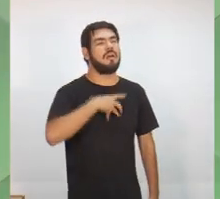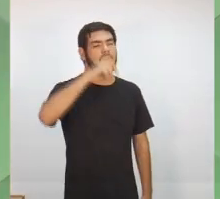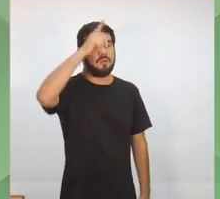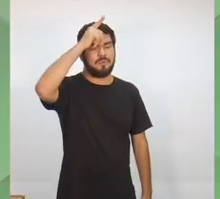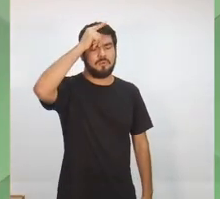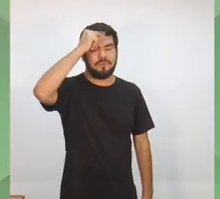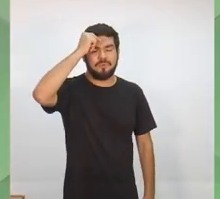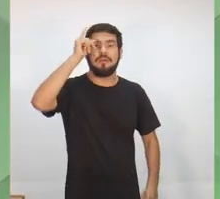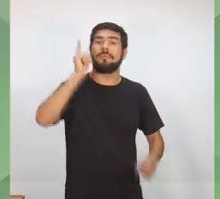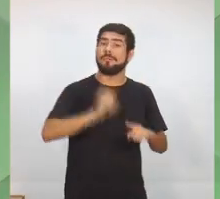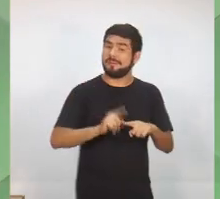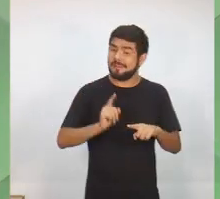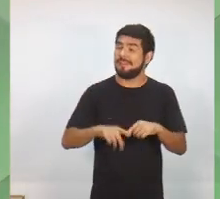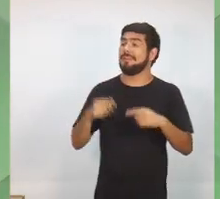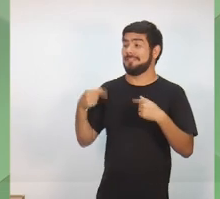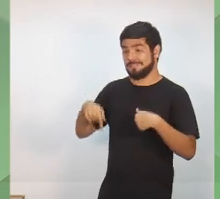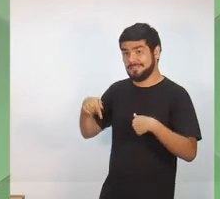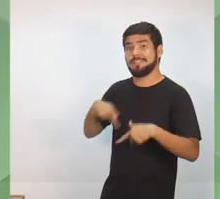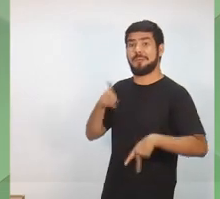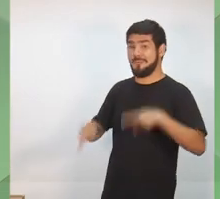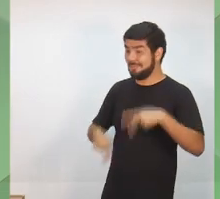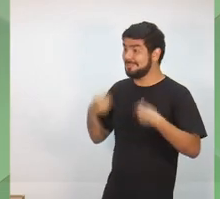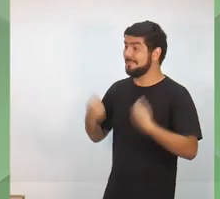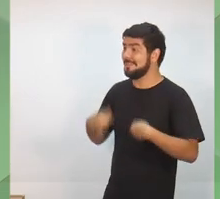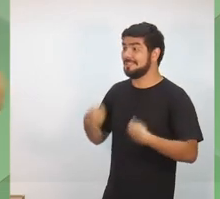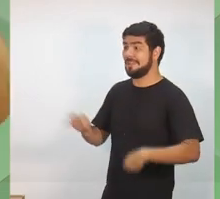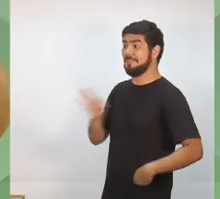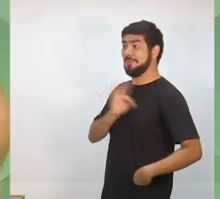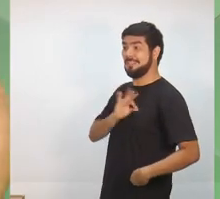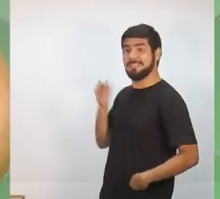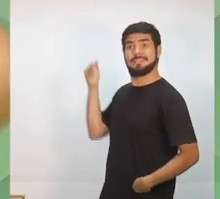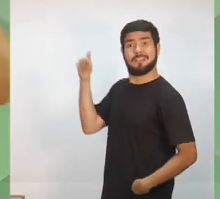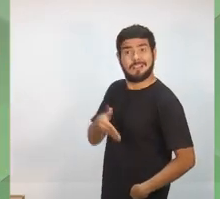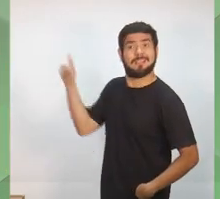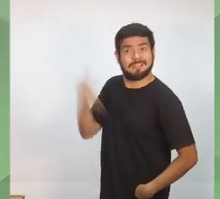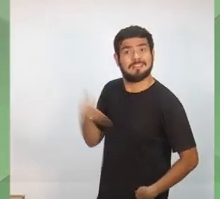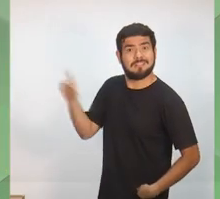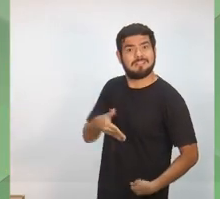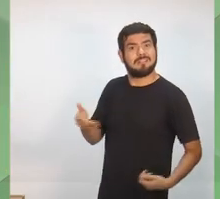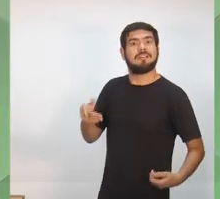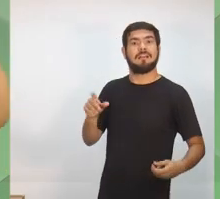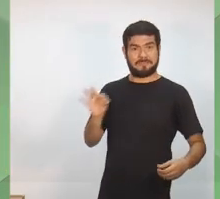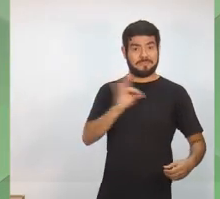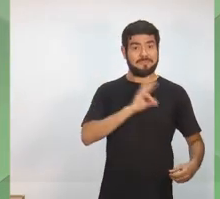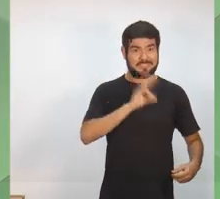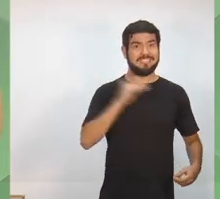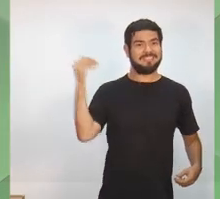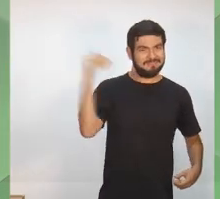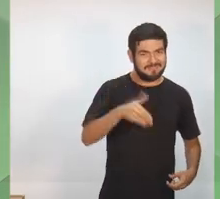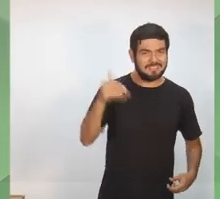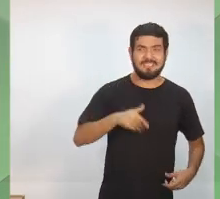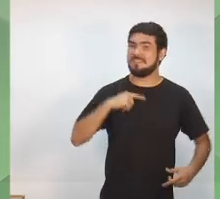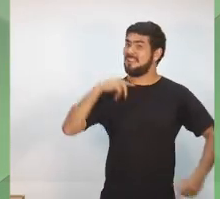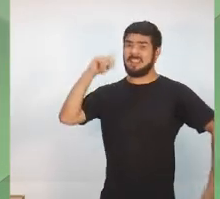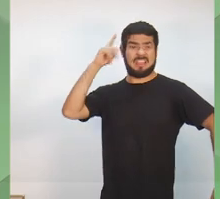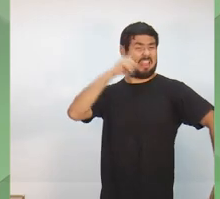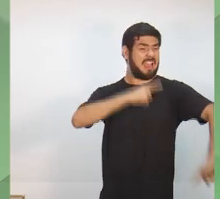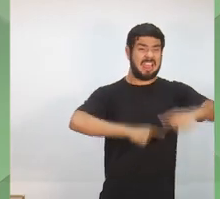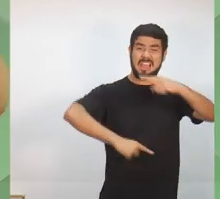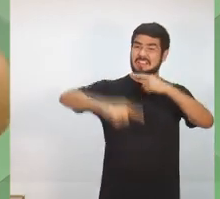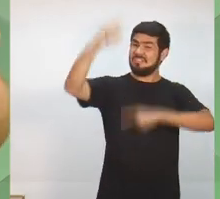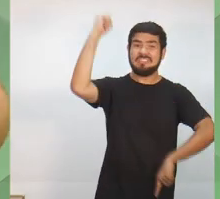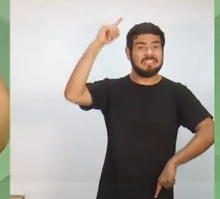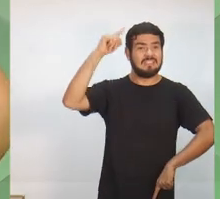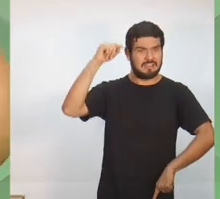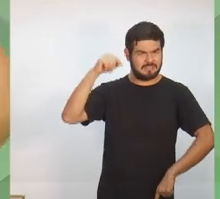é isso que a população precisa. Que a polícia esteja presente. E esse programa Polícia Presente vai revolucionar, não só na